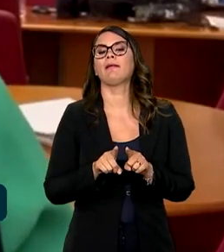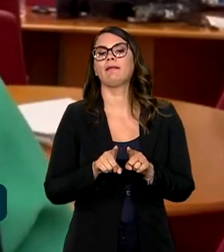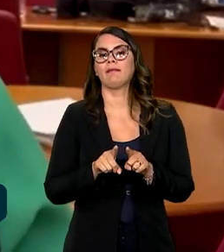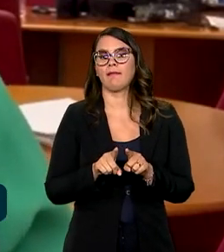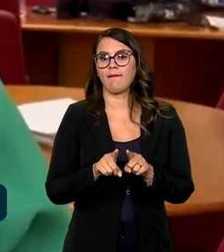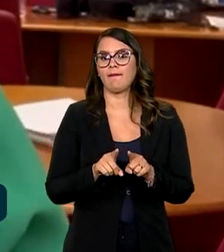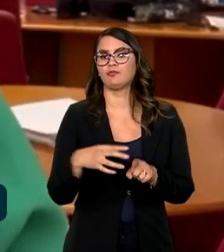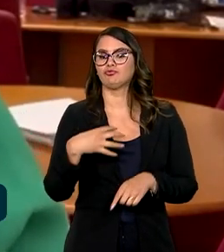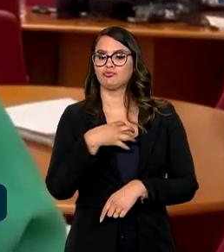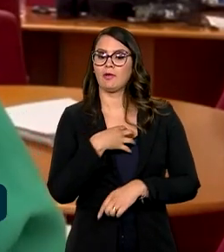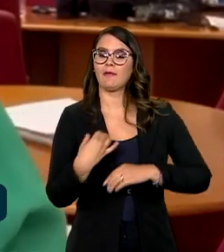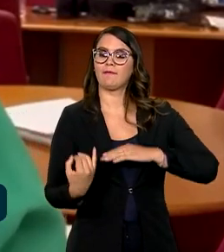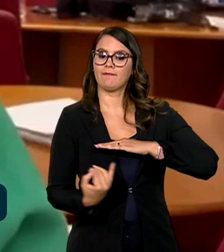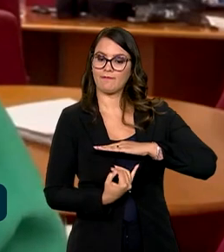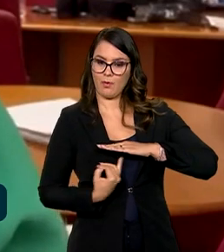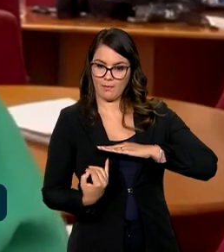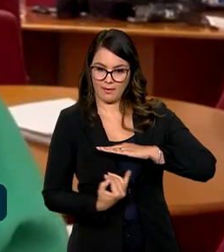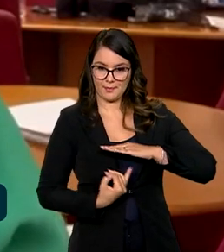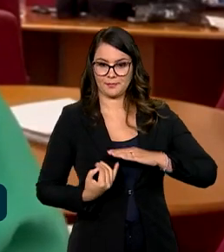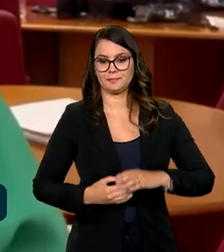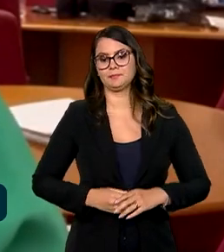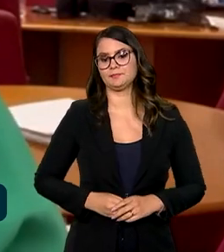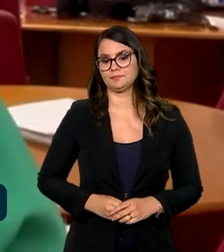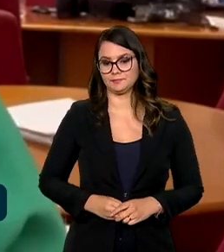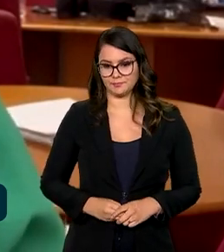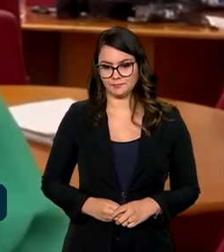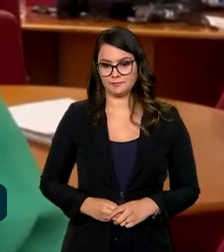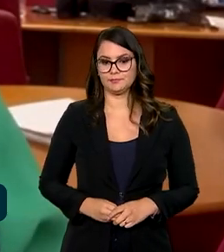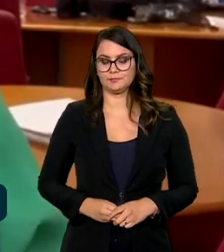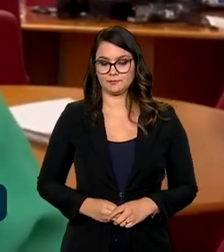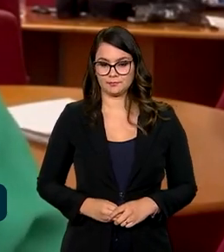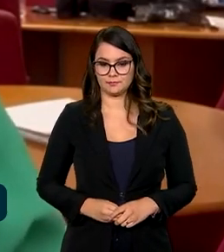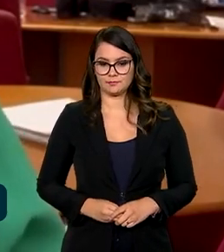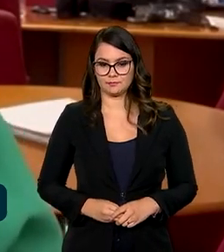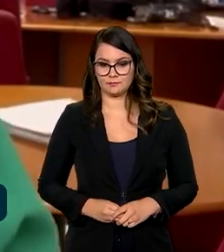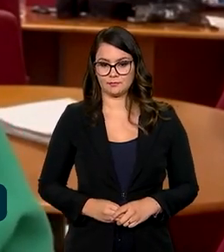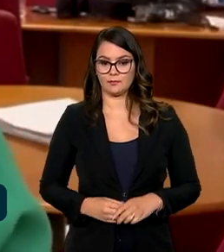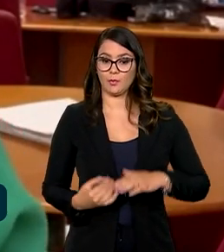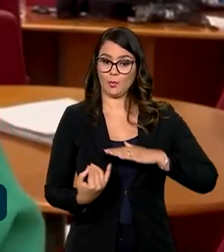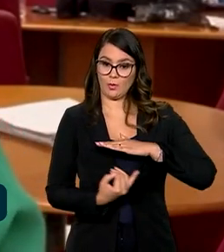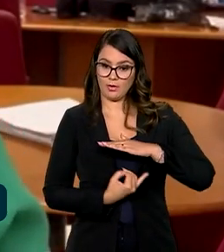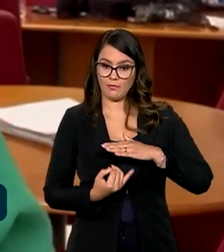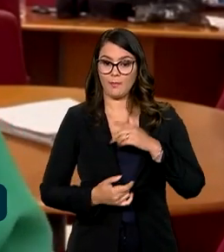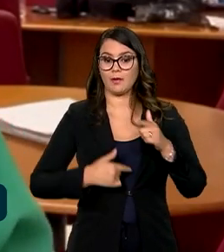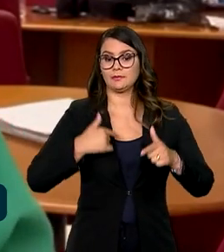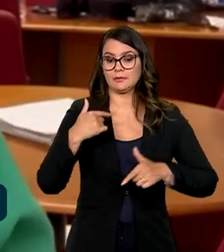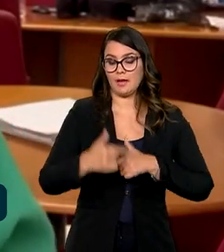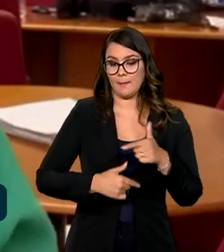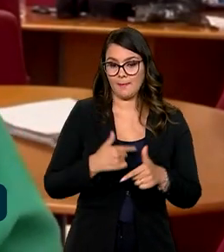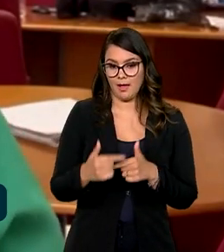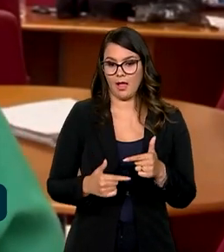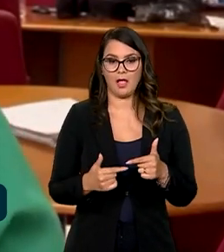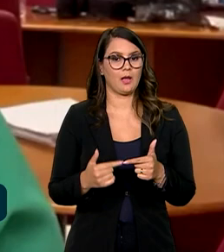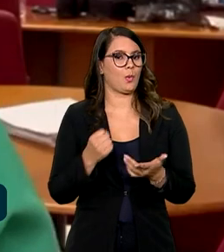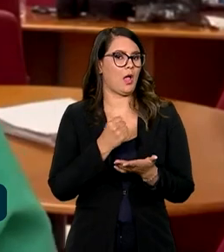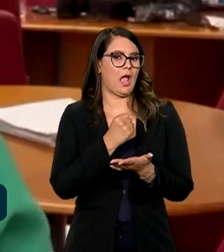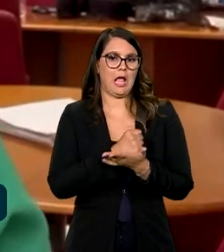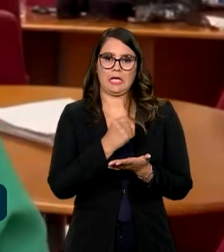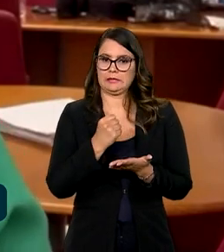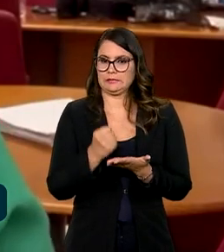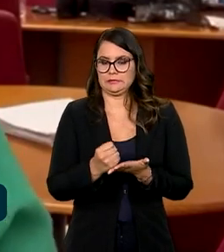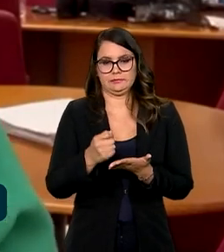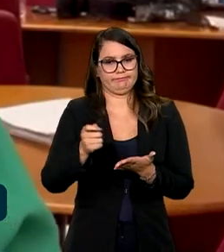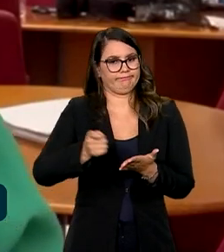do trabalho informal, através do trabalho sem carteira